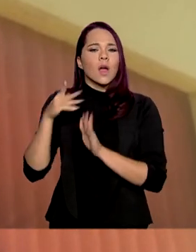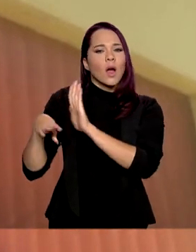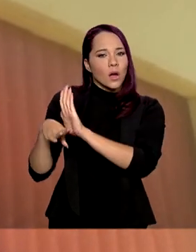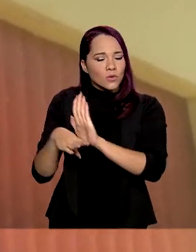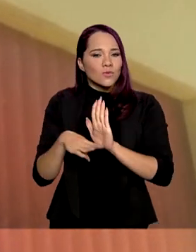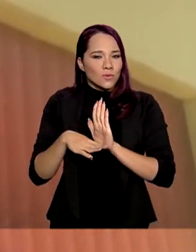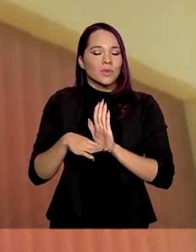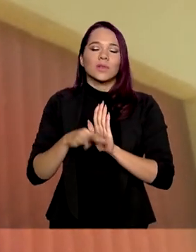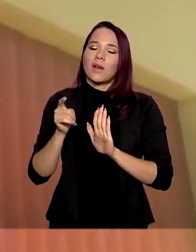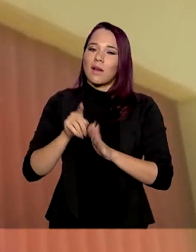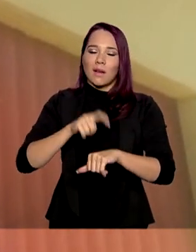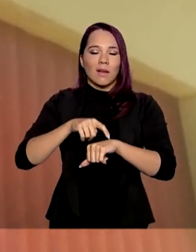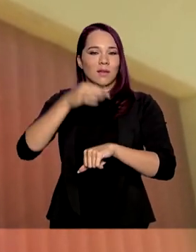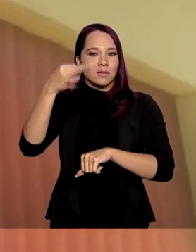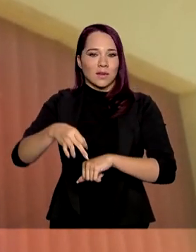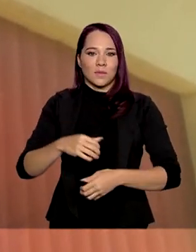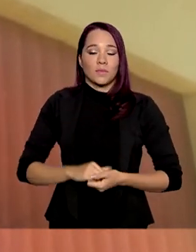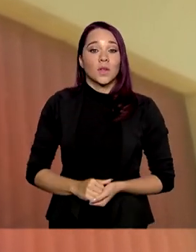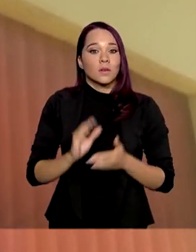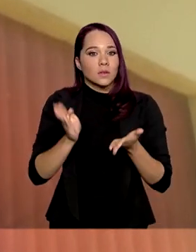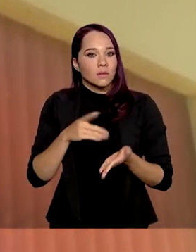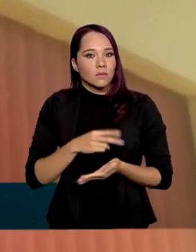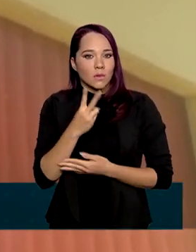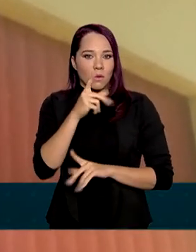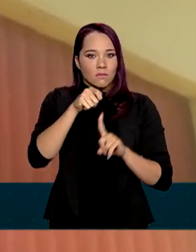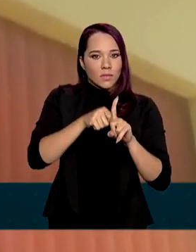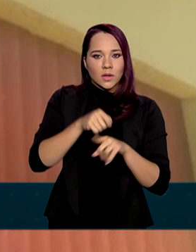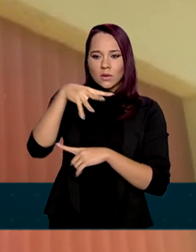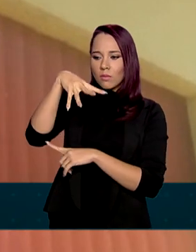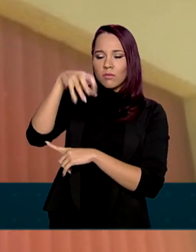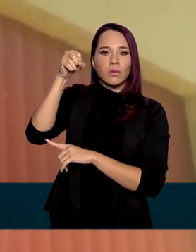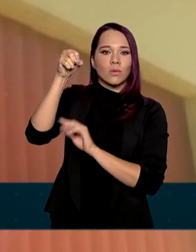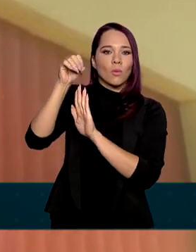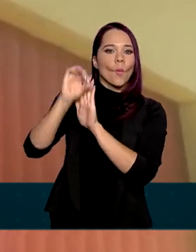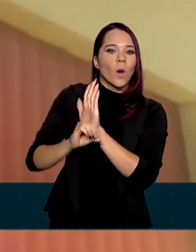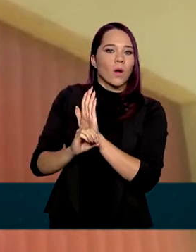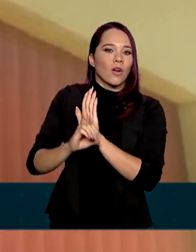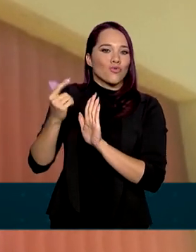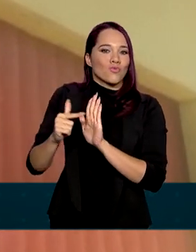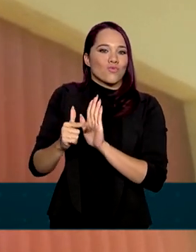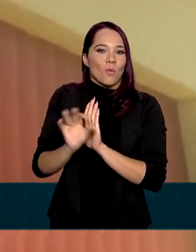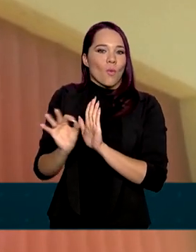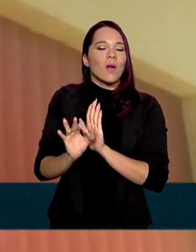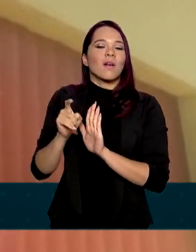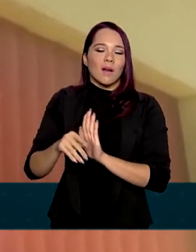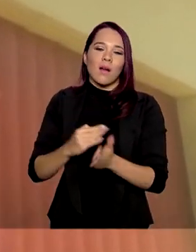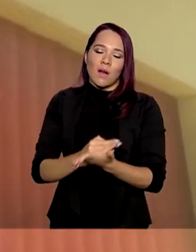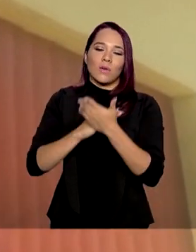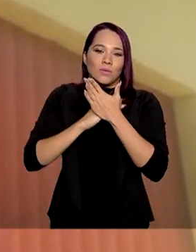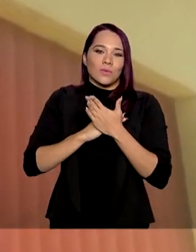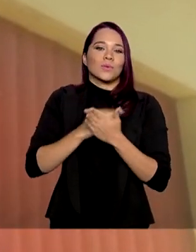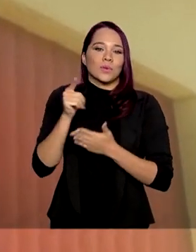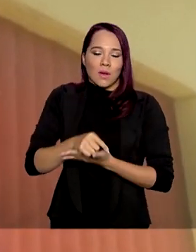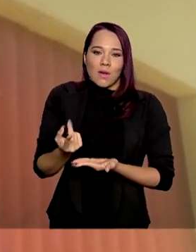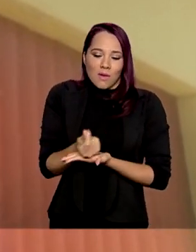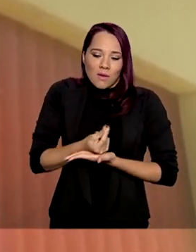veio no momento. Tem já dois meses que a minha conta de energia veio zerada. Isso ajuda muito aí no